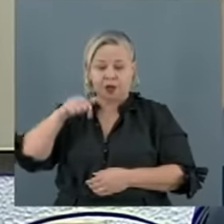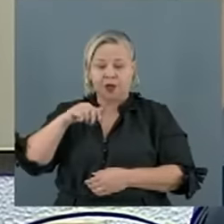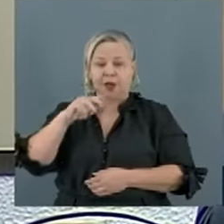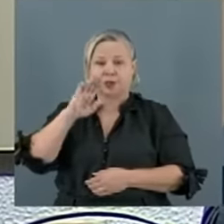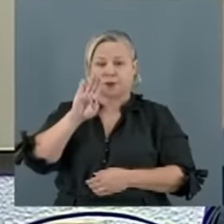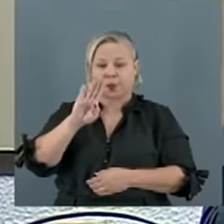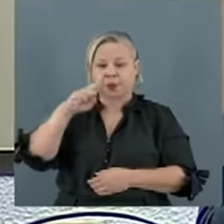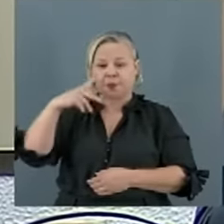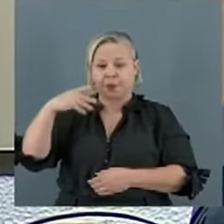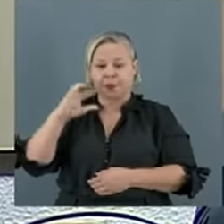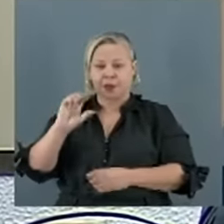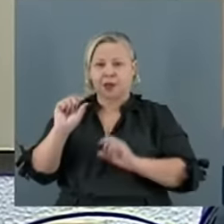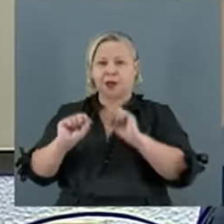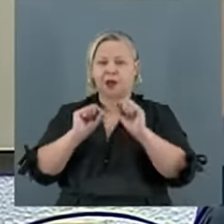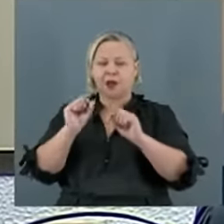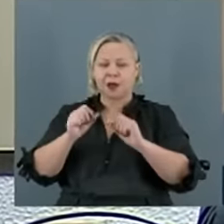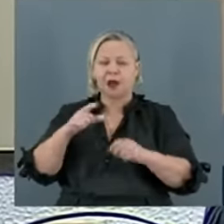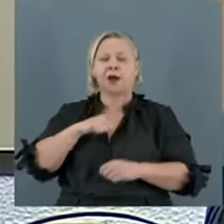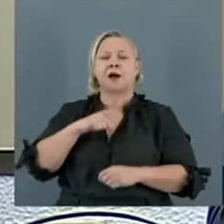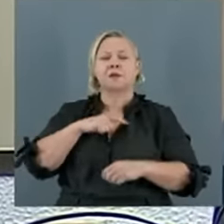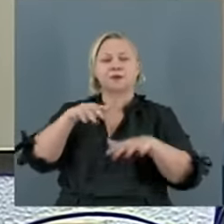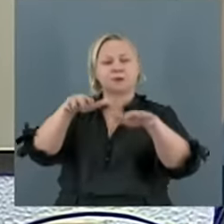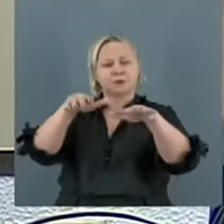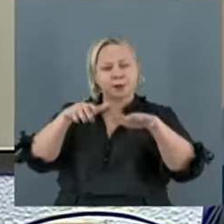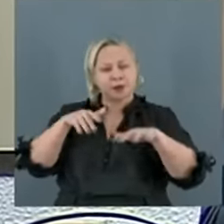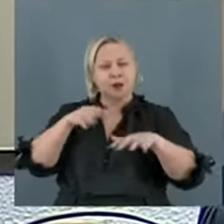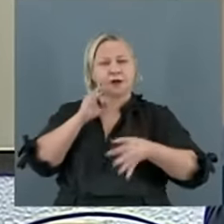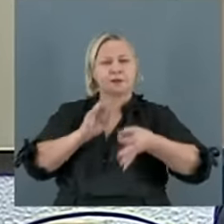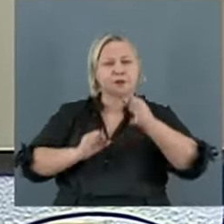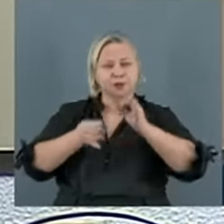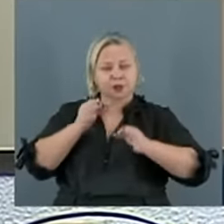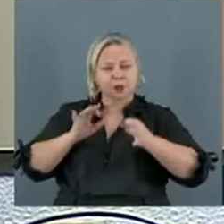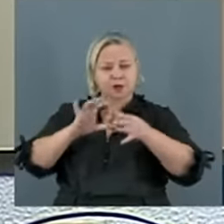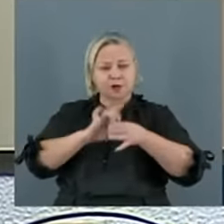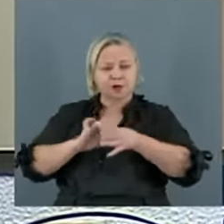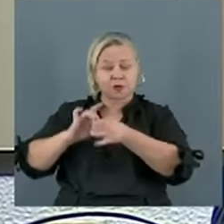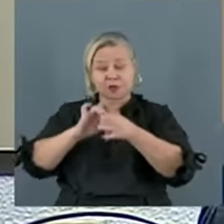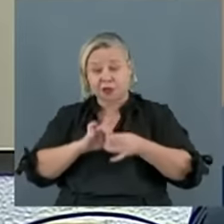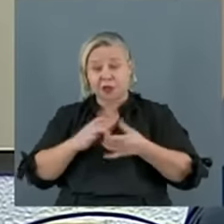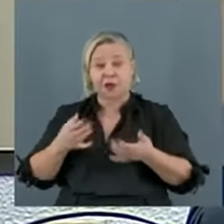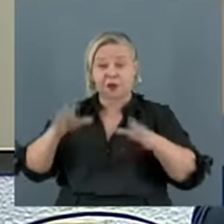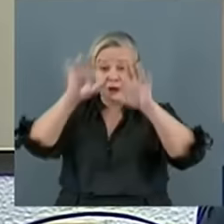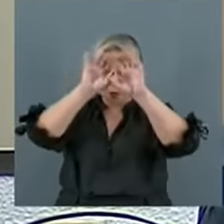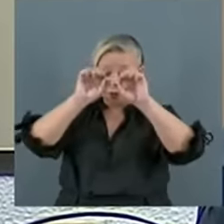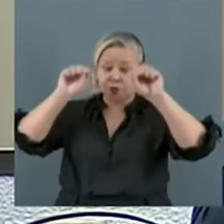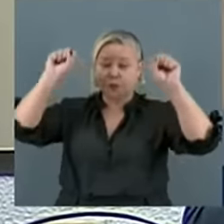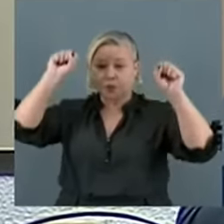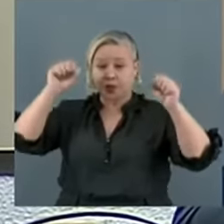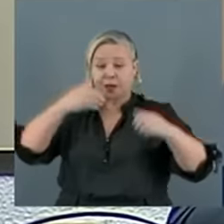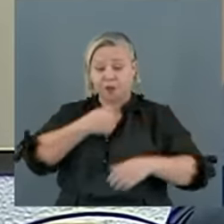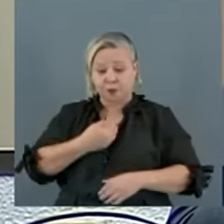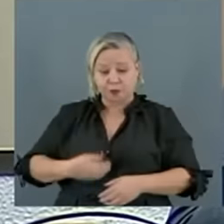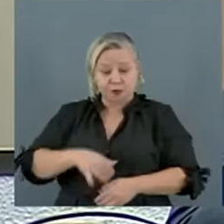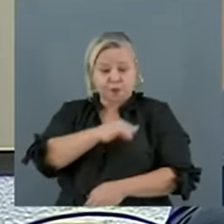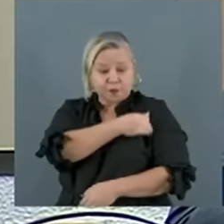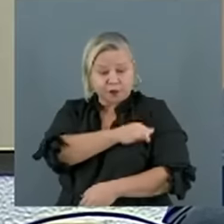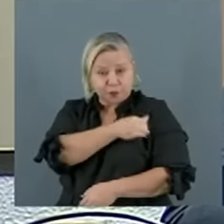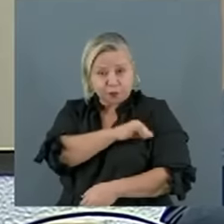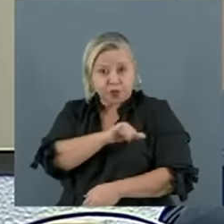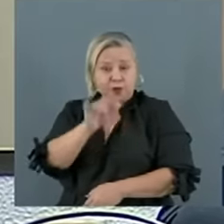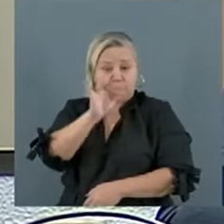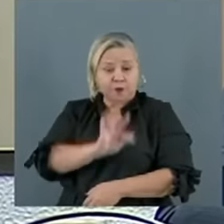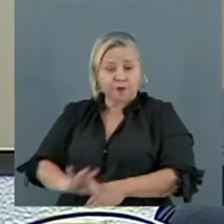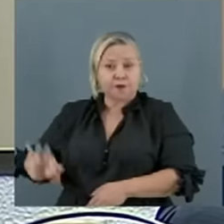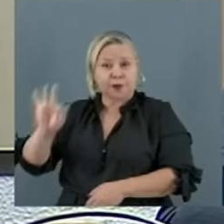de várias audiências de conciliação entre o Supremo, o governo do Rio, o governo federal tem participado e me parece ser